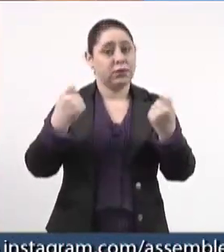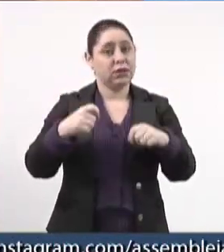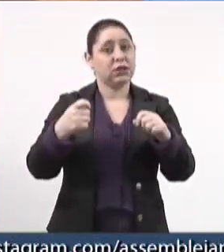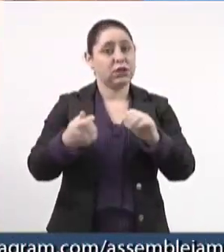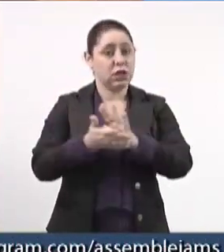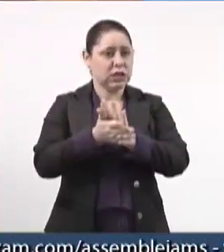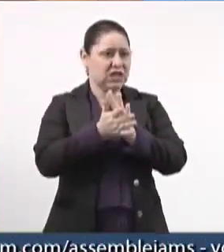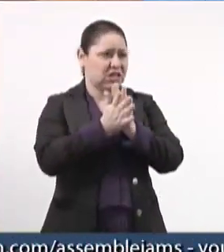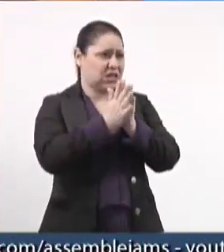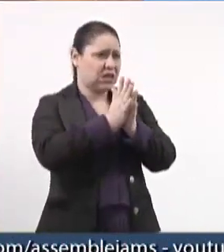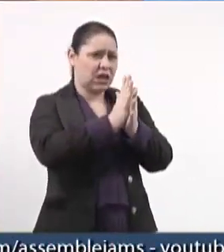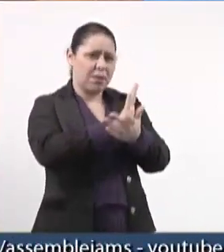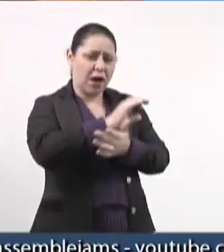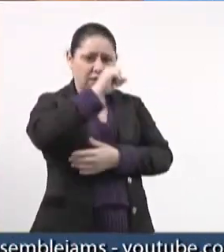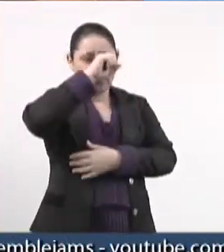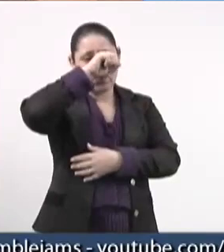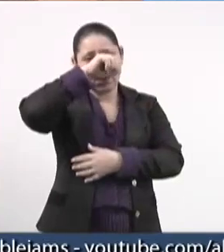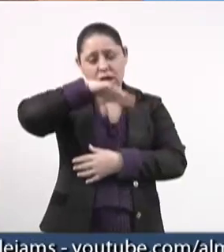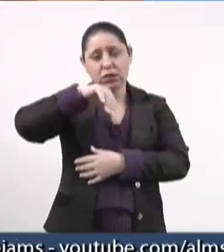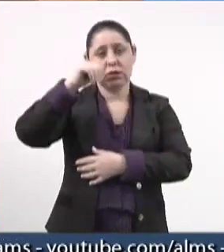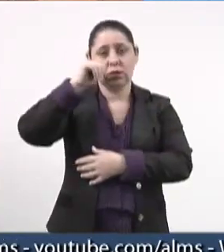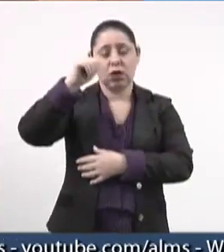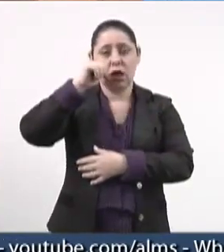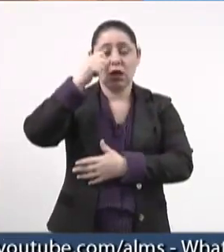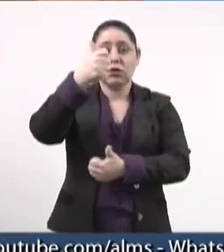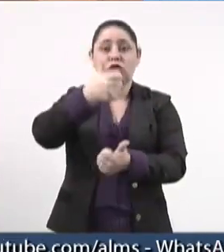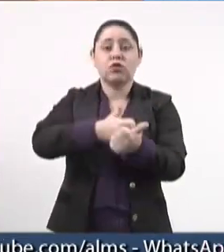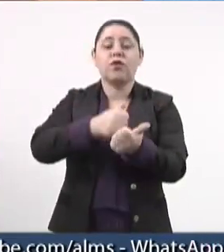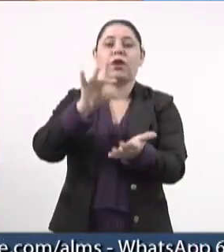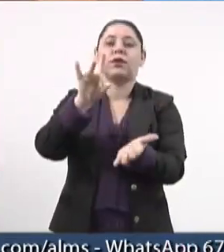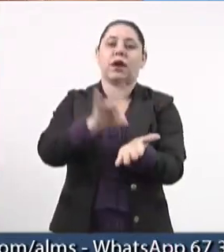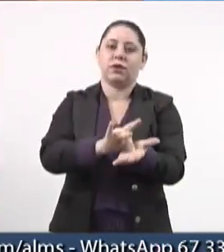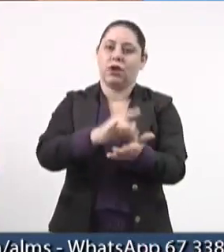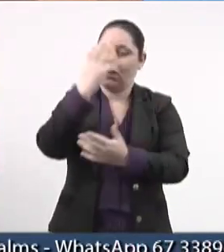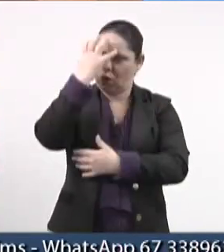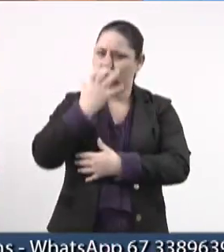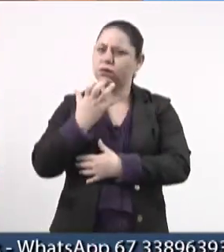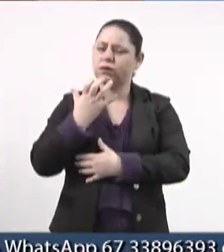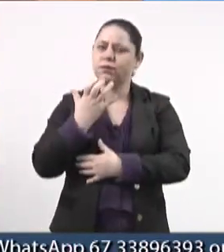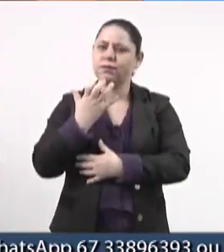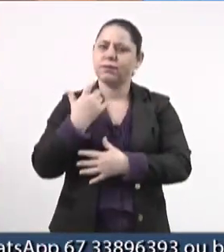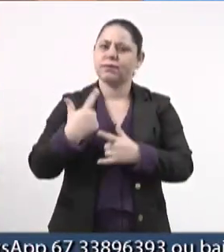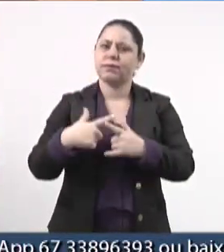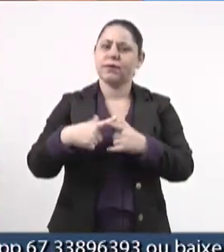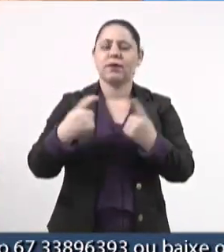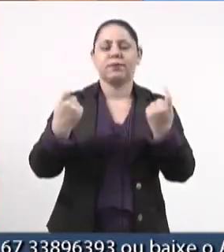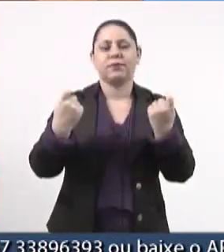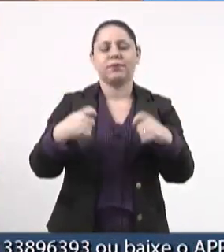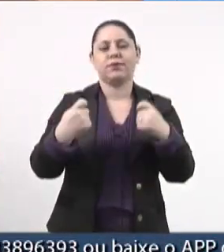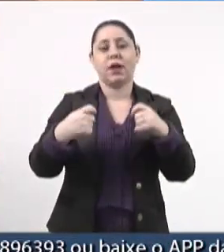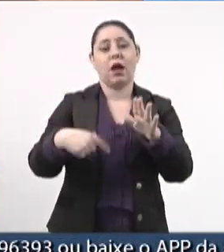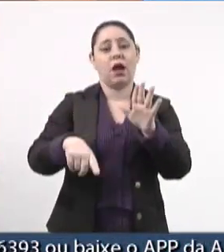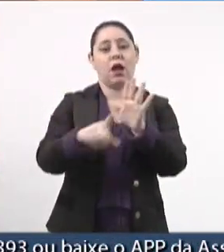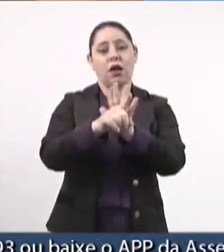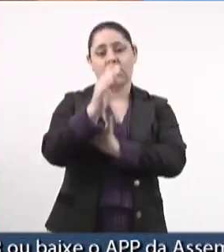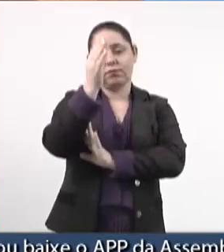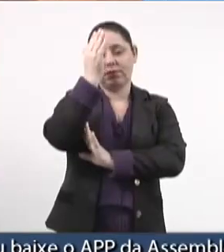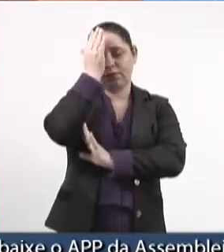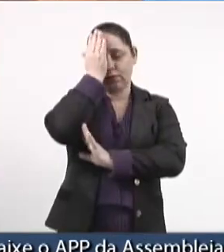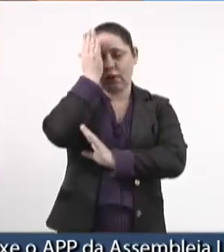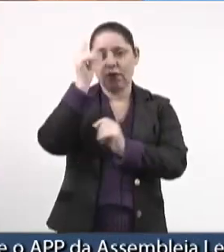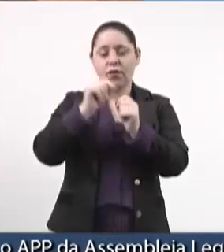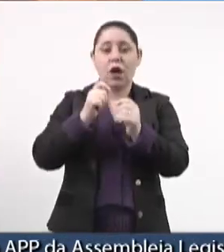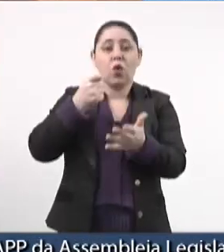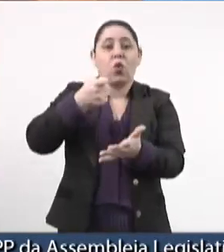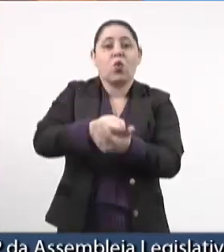à violência contra as mulheres seja efetivo. Para isso, é preciso que a lei Maria da Penha